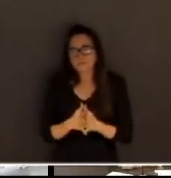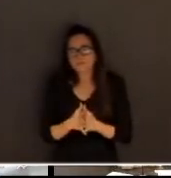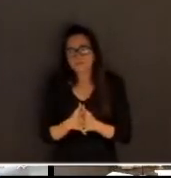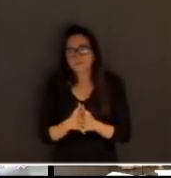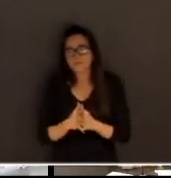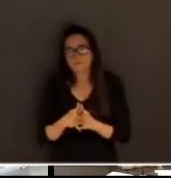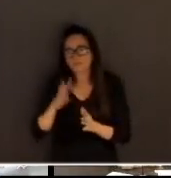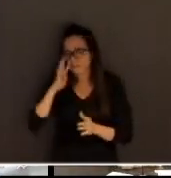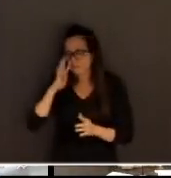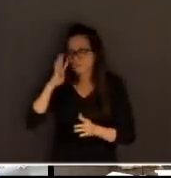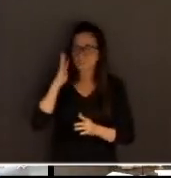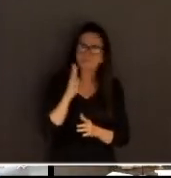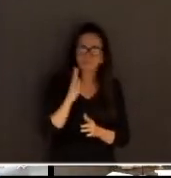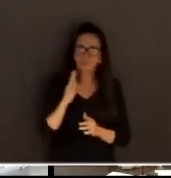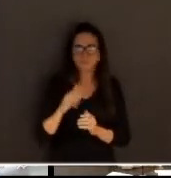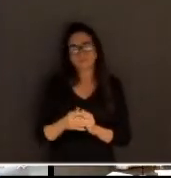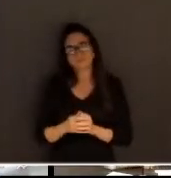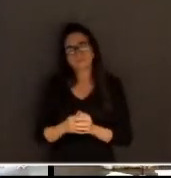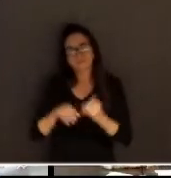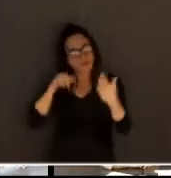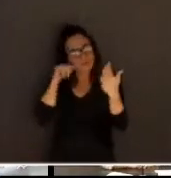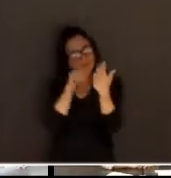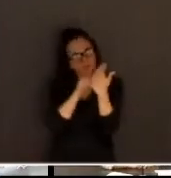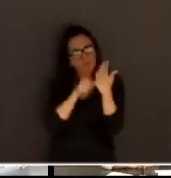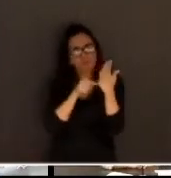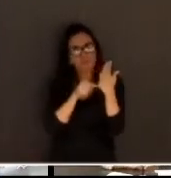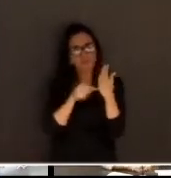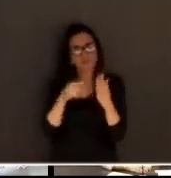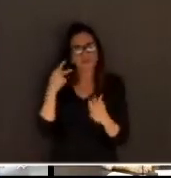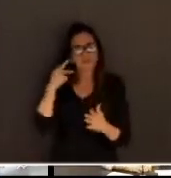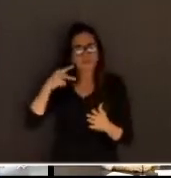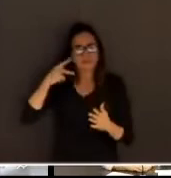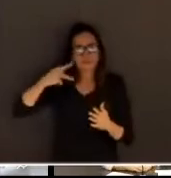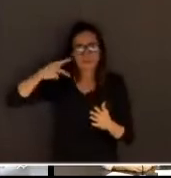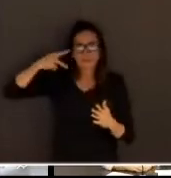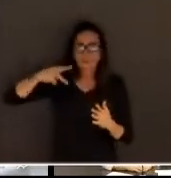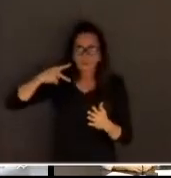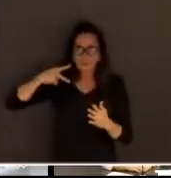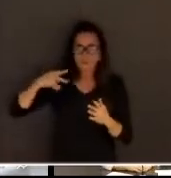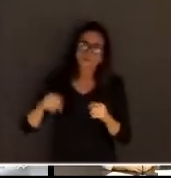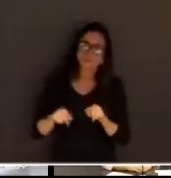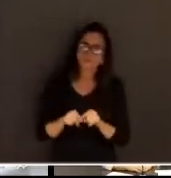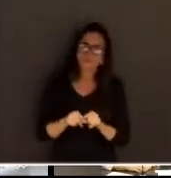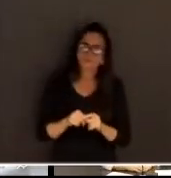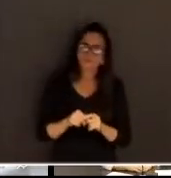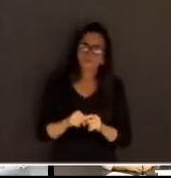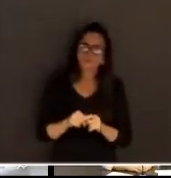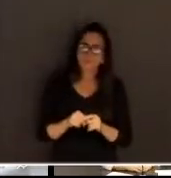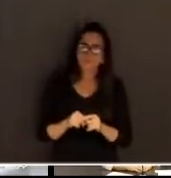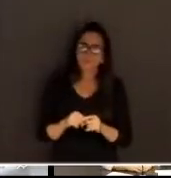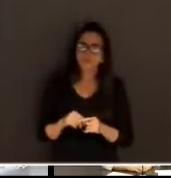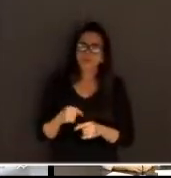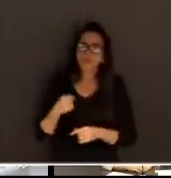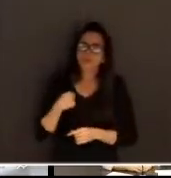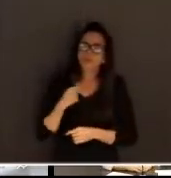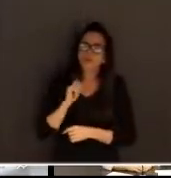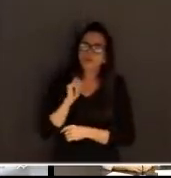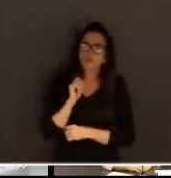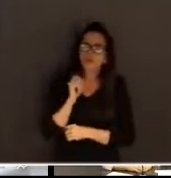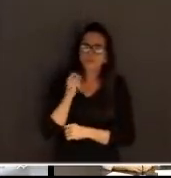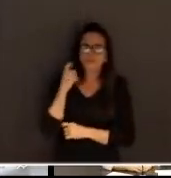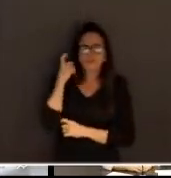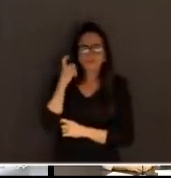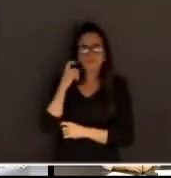acusado promotor juiz, defensor. E aí vem quem mais me preocupa. Quem mais me preocupa é o